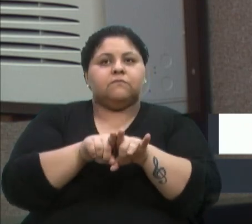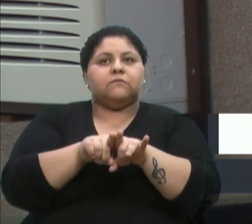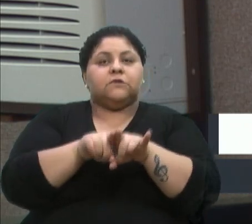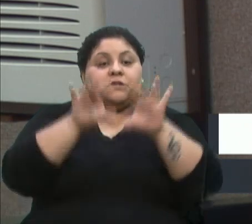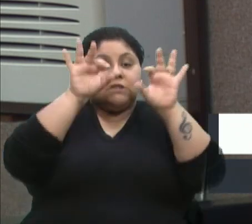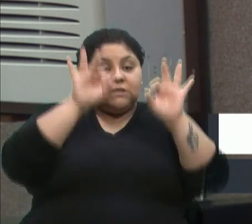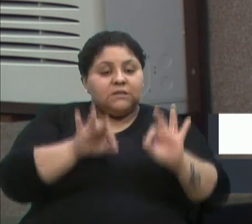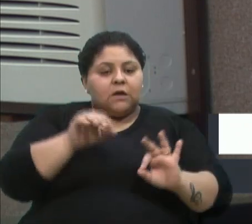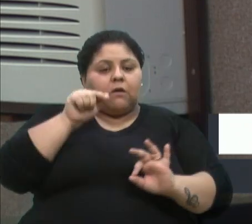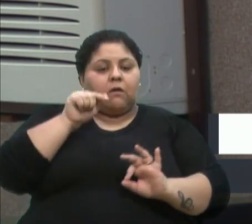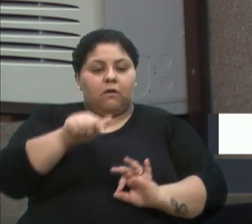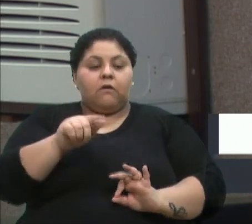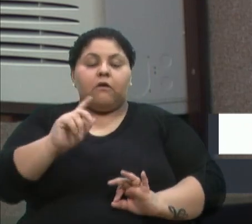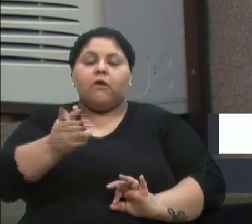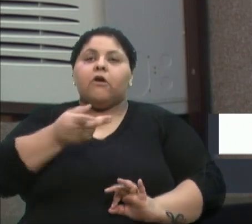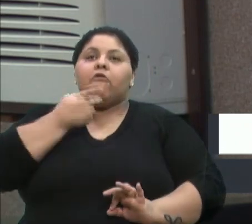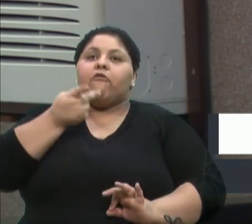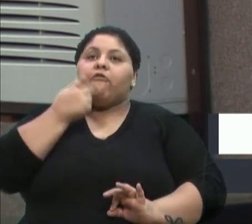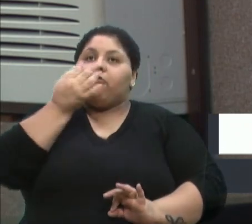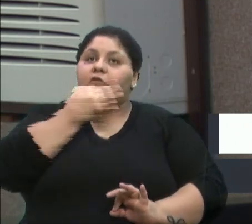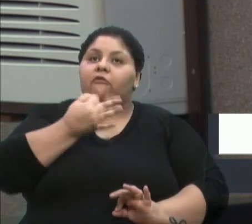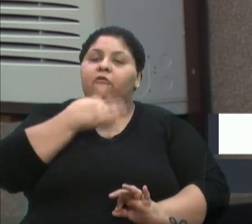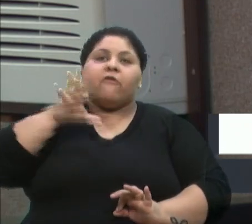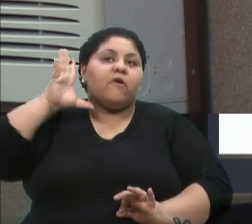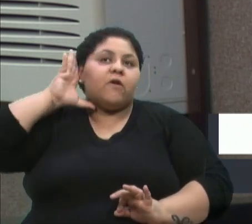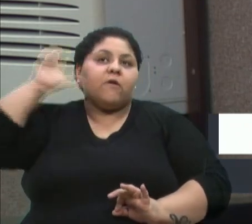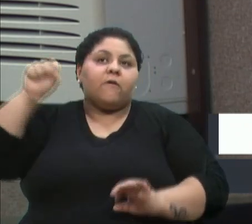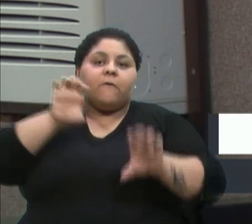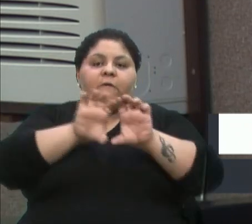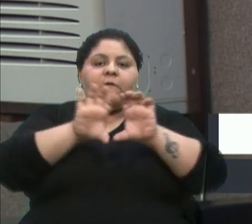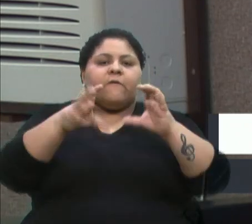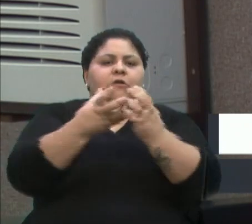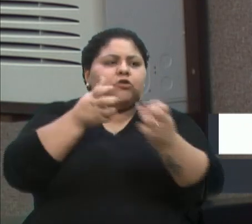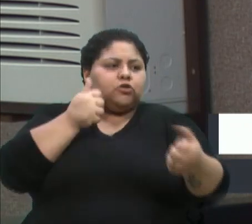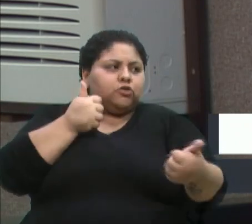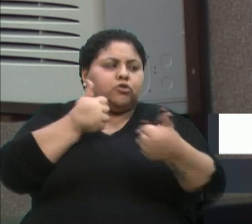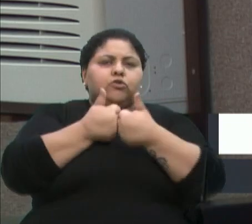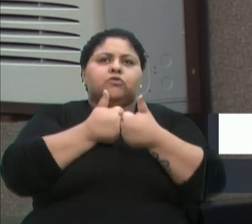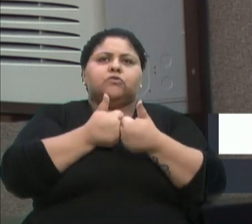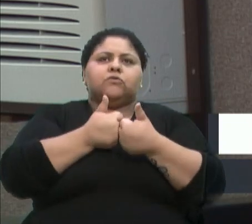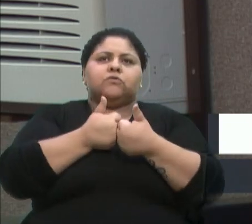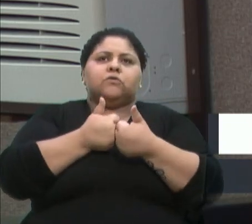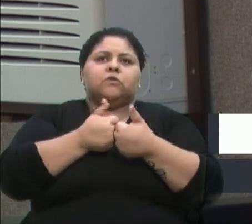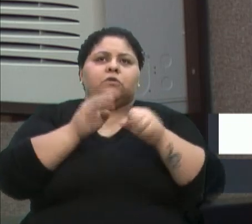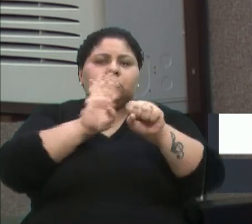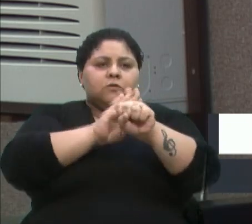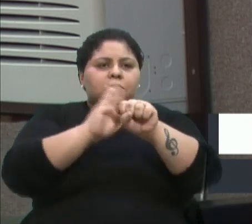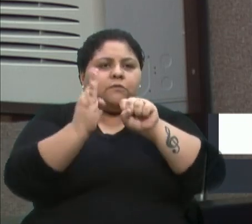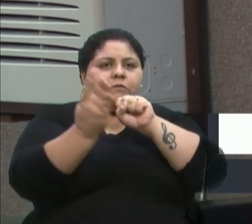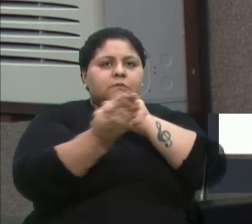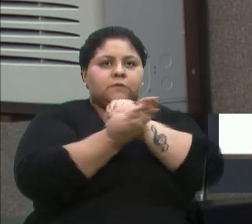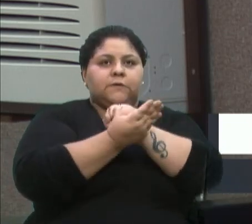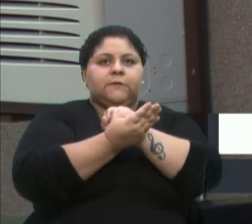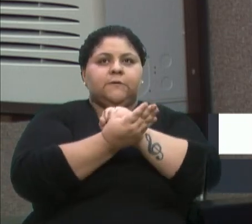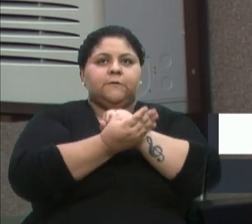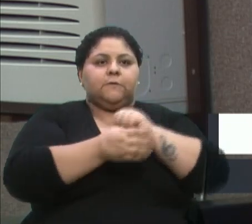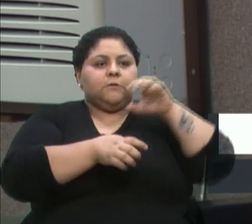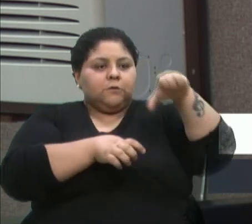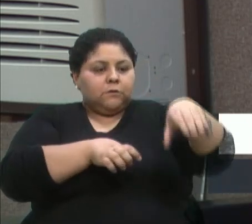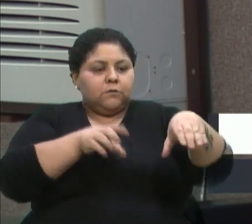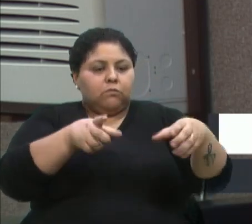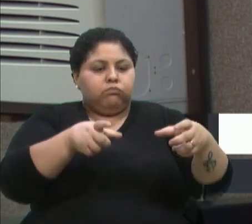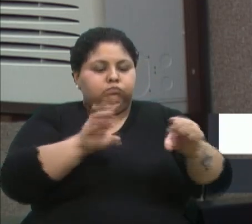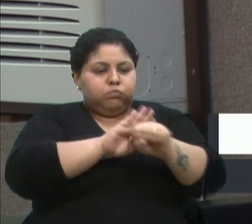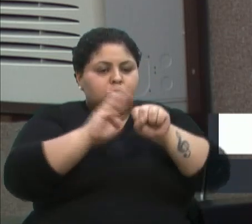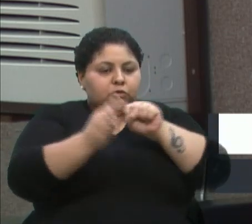justamente para isso, eu falo a Caxias, é ouvir a comunidade, estar próximo da comunidade, estar nos bairros, estar nos distritos. Então,